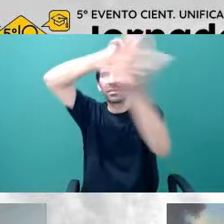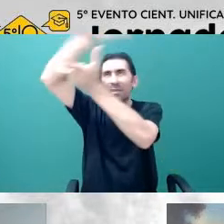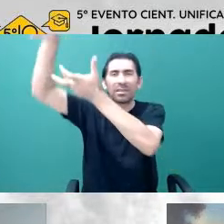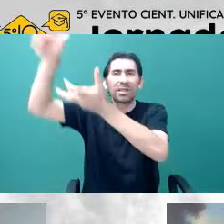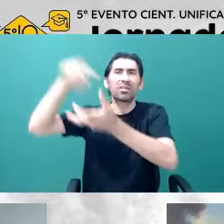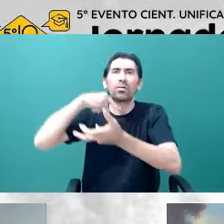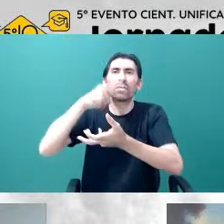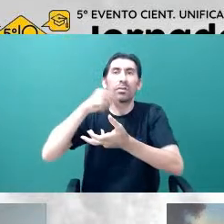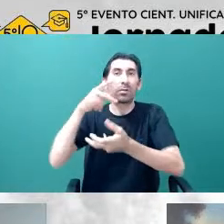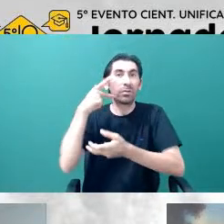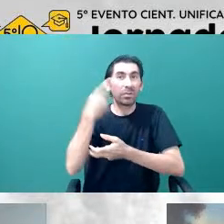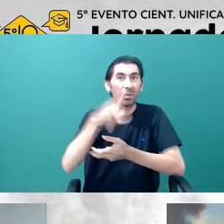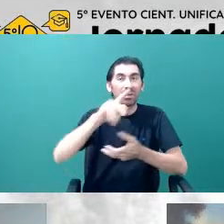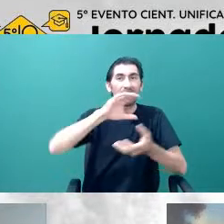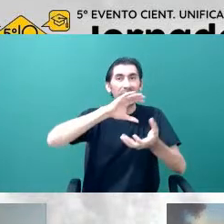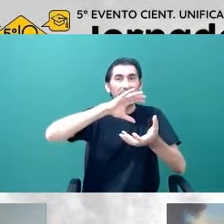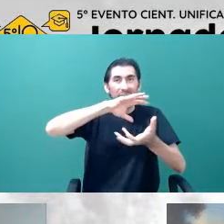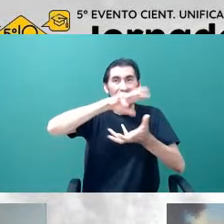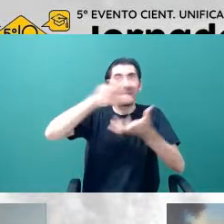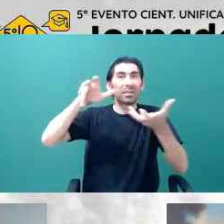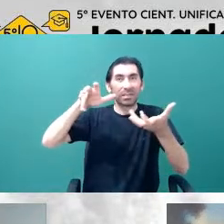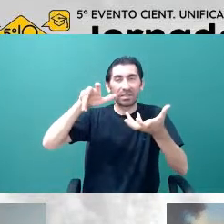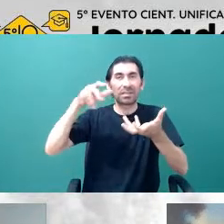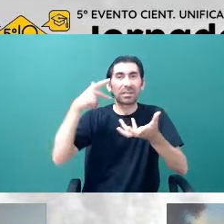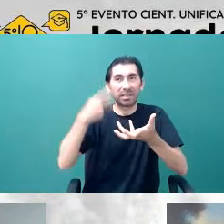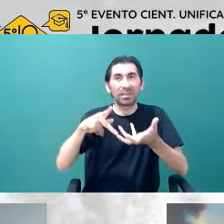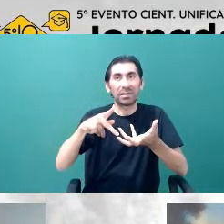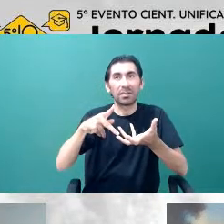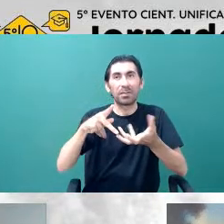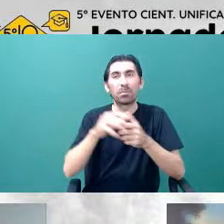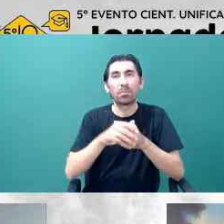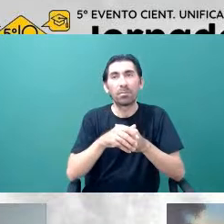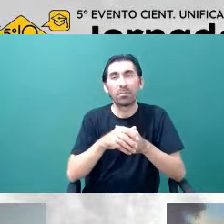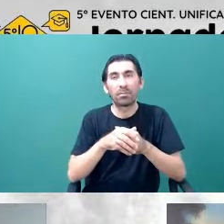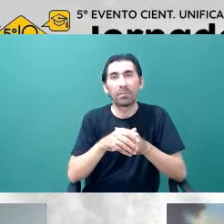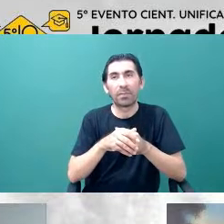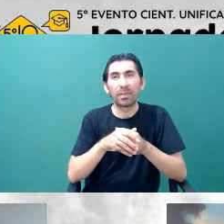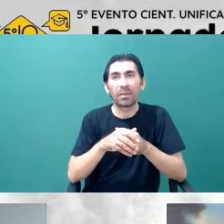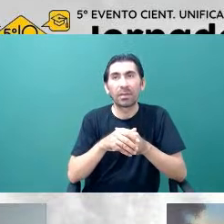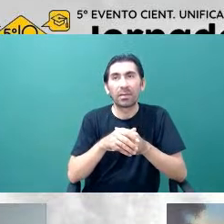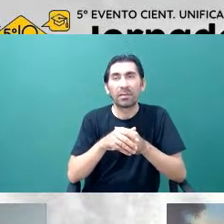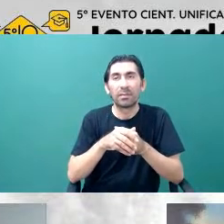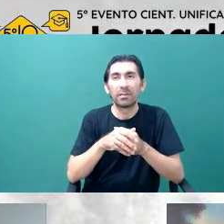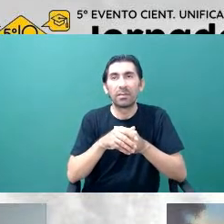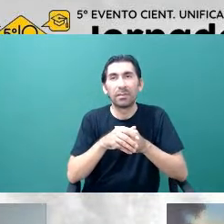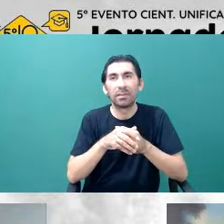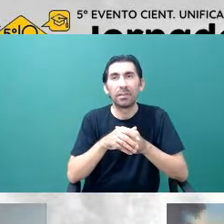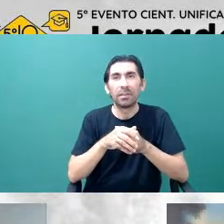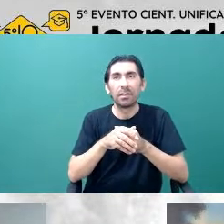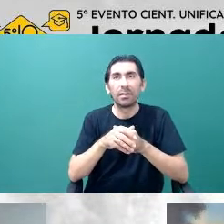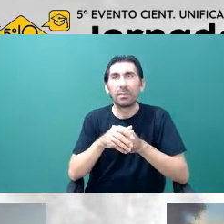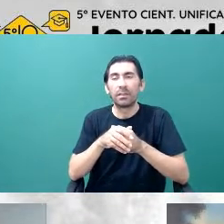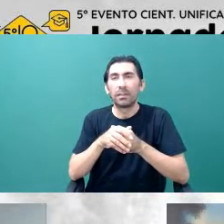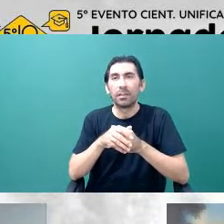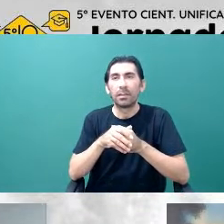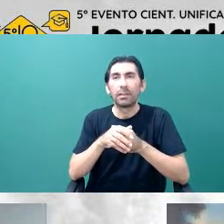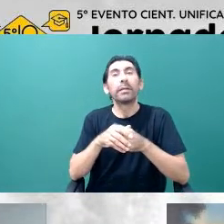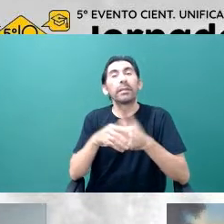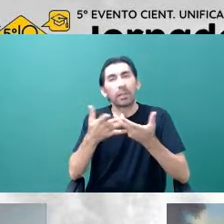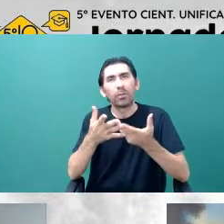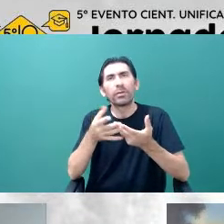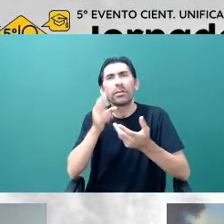falar nas galáxias e no universo todo, a gente não enxerga individualmente estrelas, principalmente,